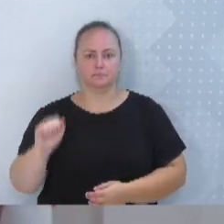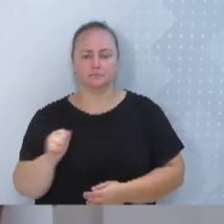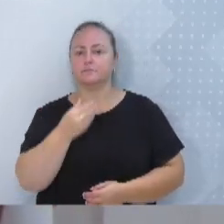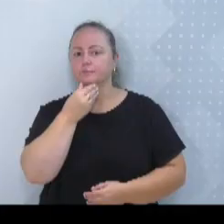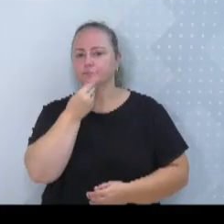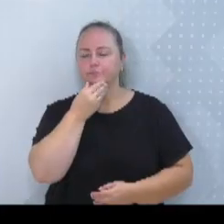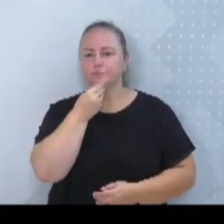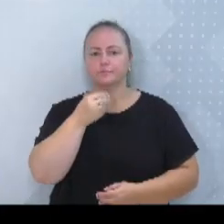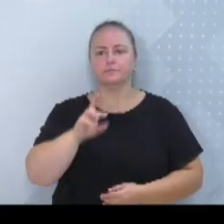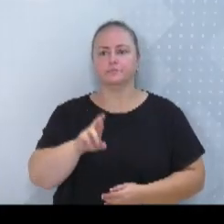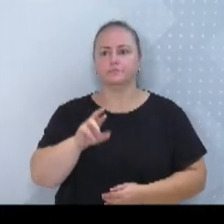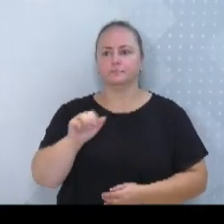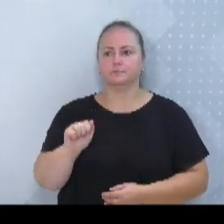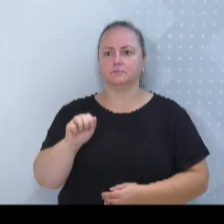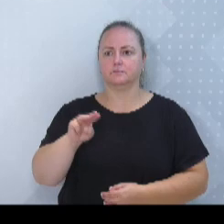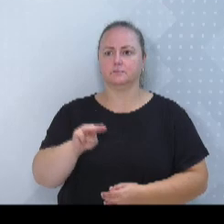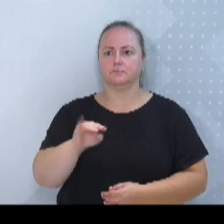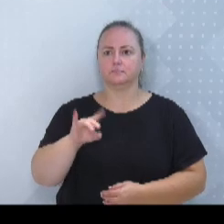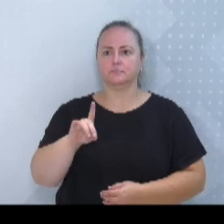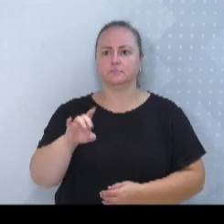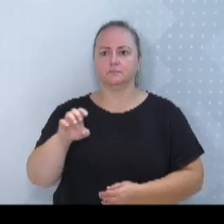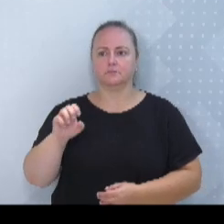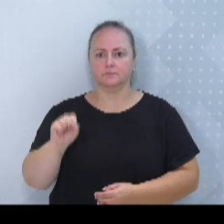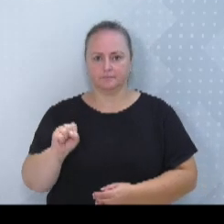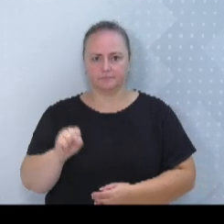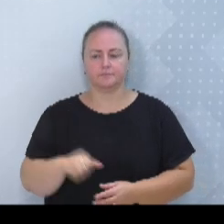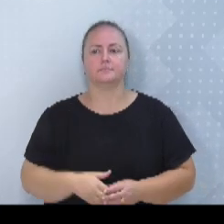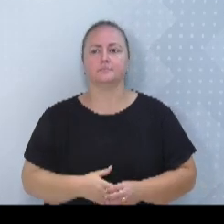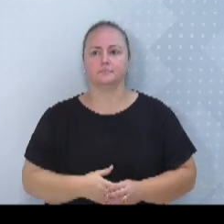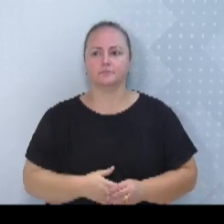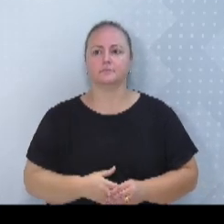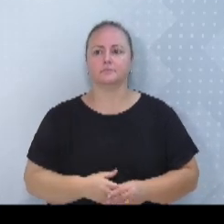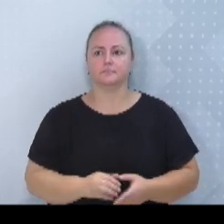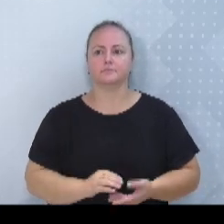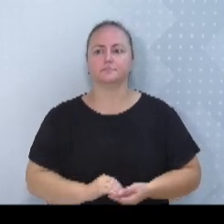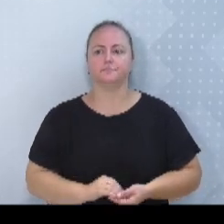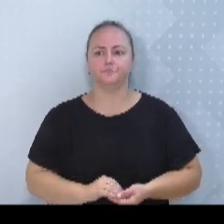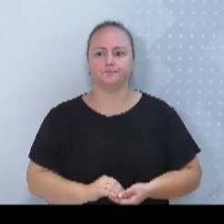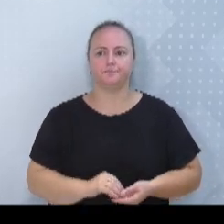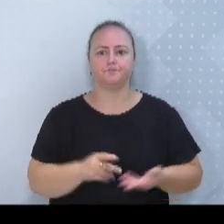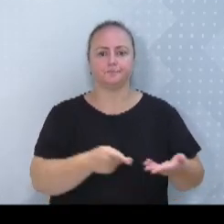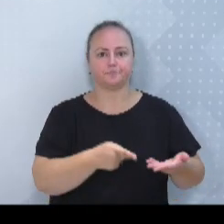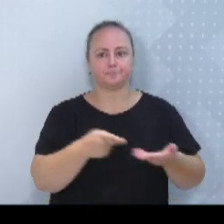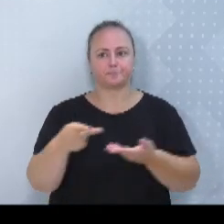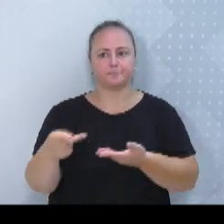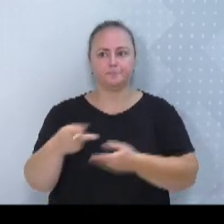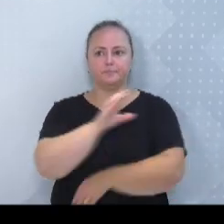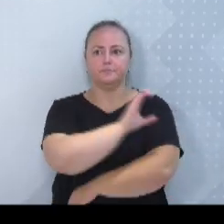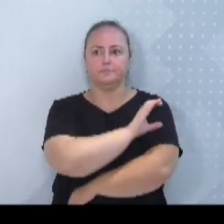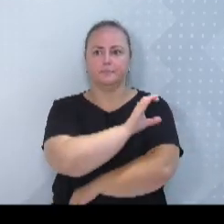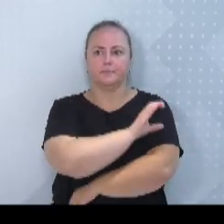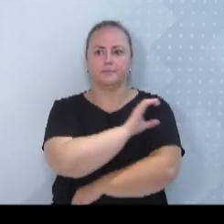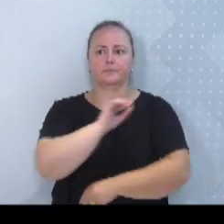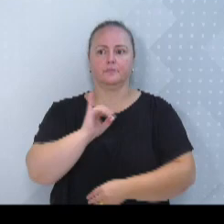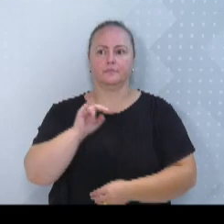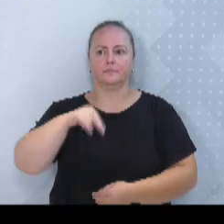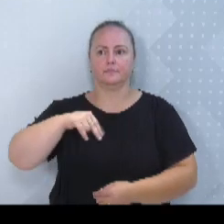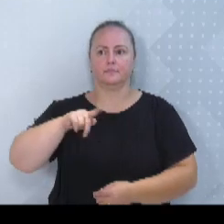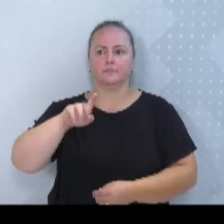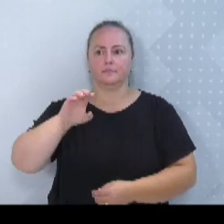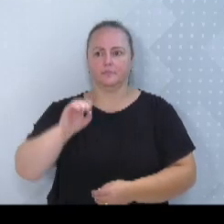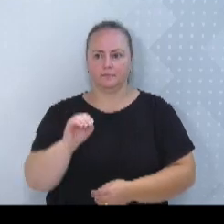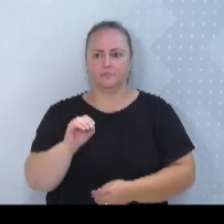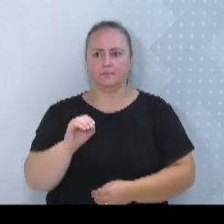180 crianças e adolescentes. Realizamos visita no CI em Guéring, da Rua Araranguá também, conversamos com a